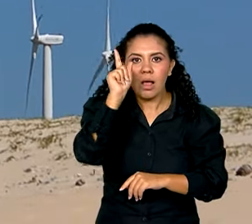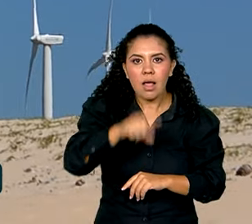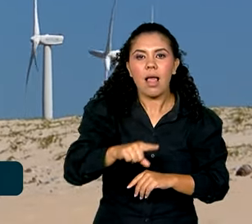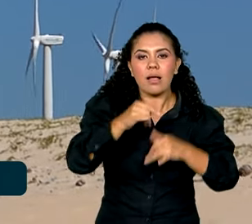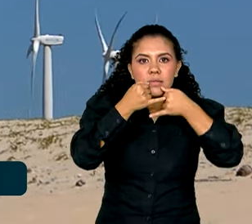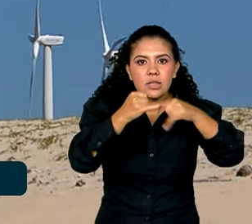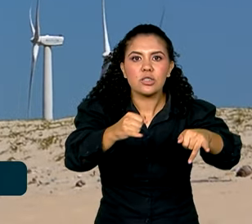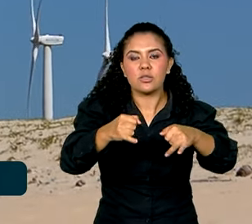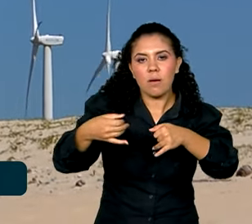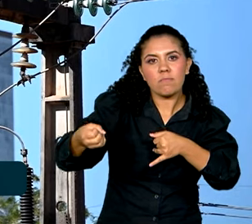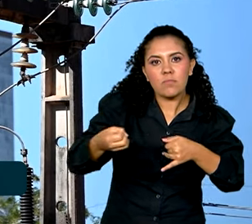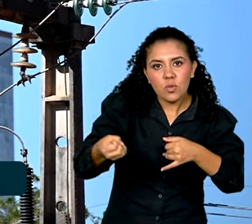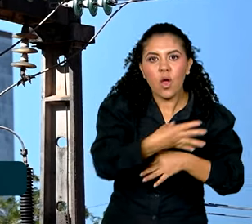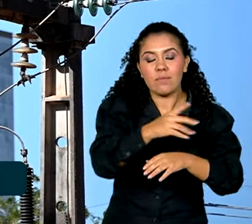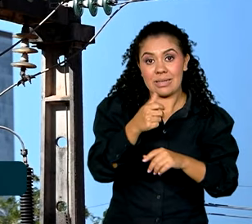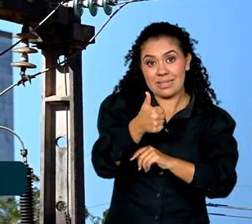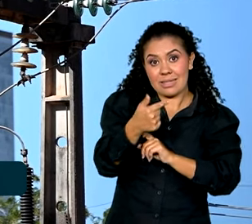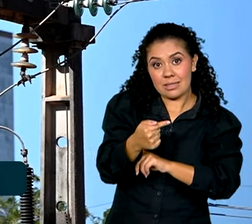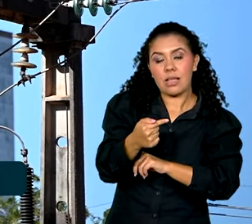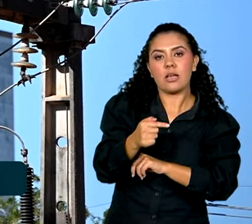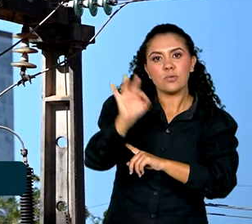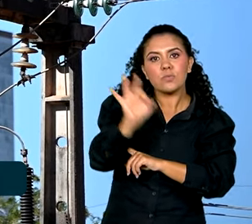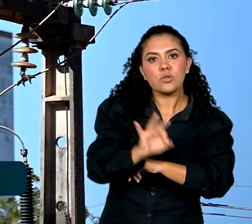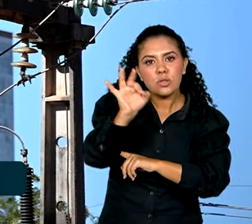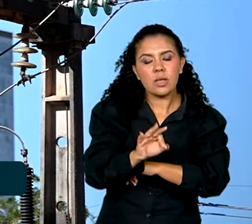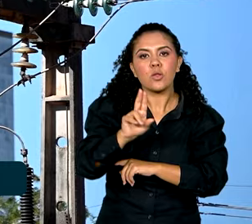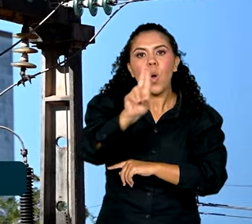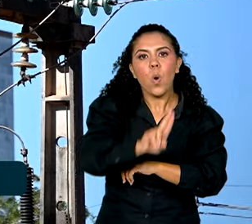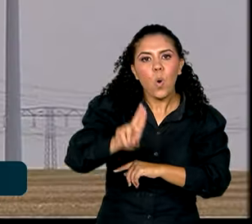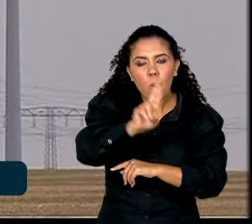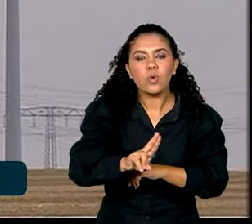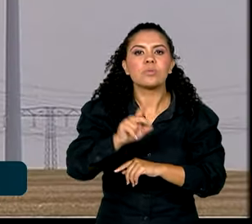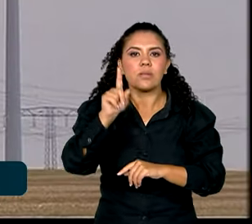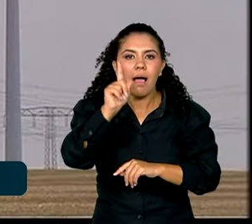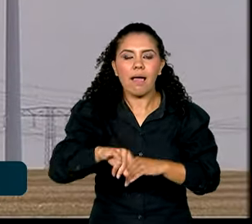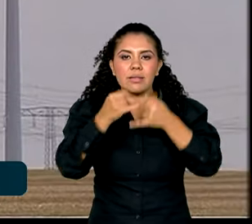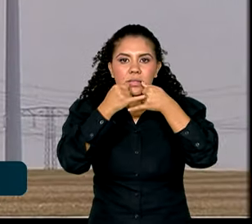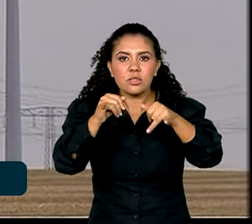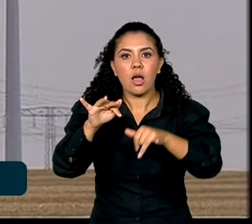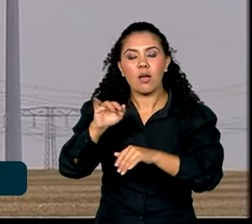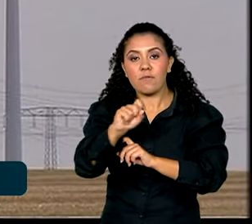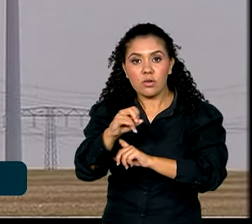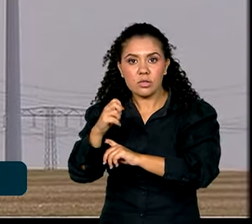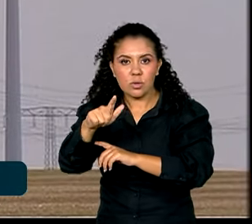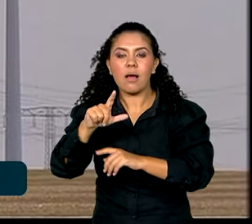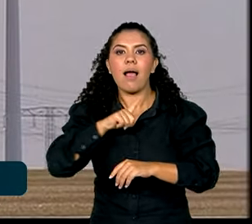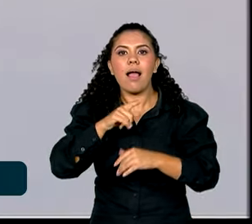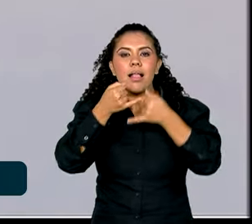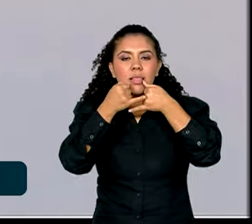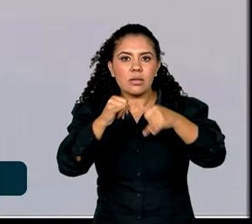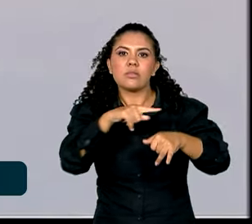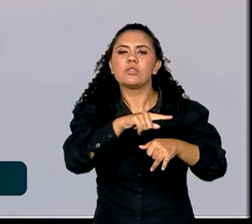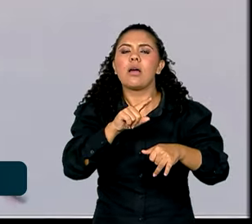renováveis e apenas 17% de usinas que utilizam combustíveis fósseis. A expansão da energia eólica foi uma das grandes